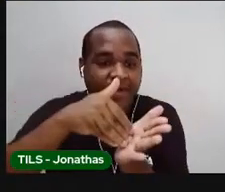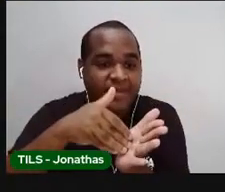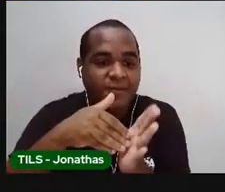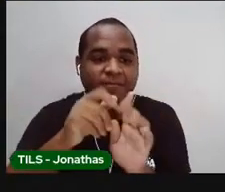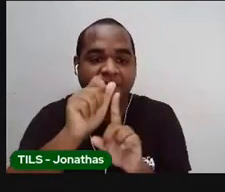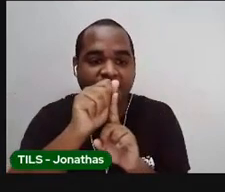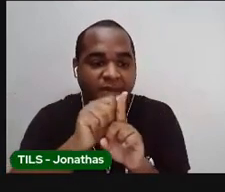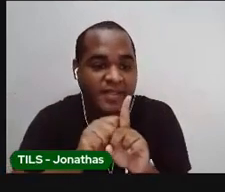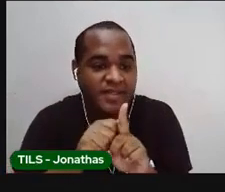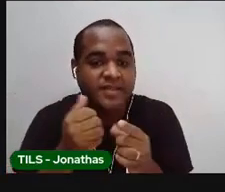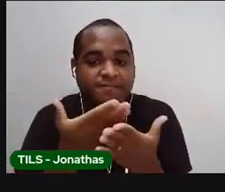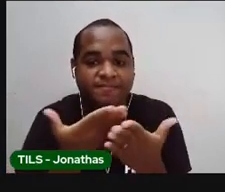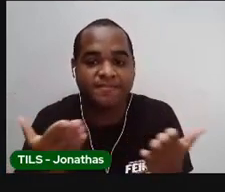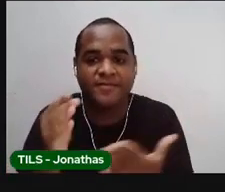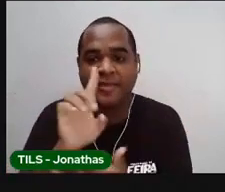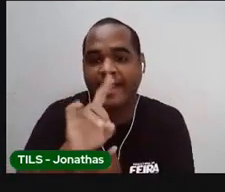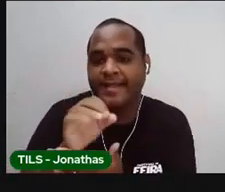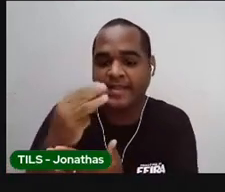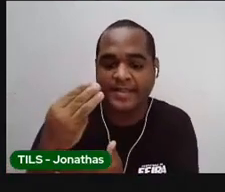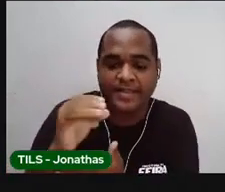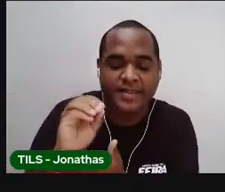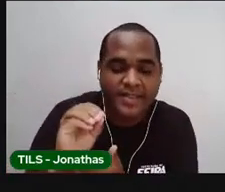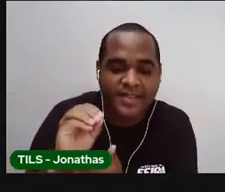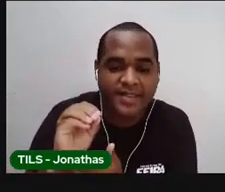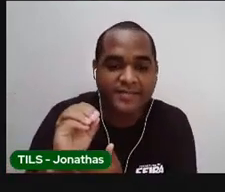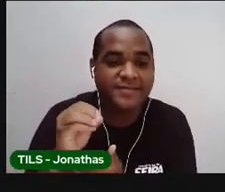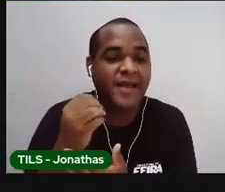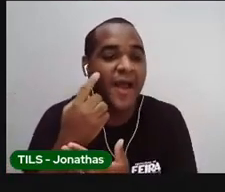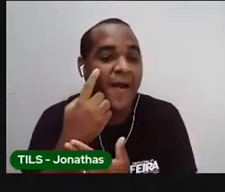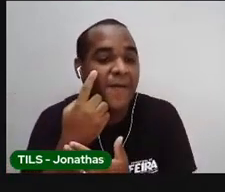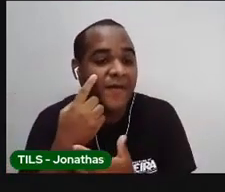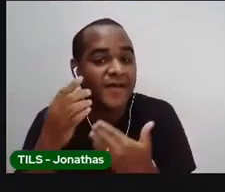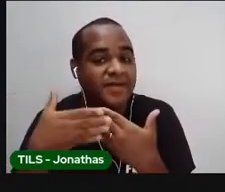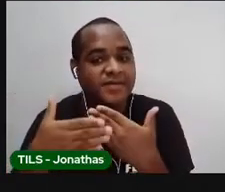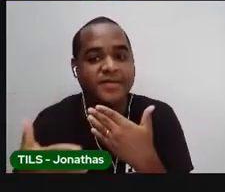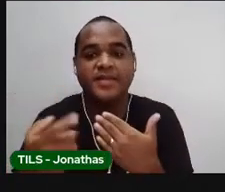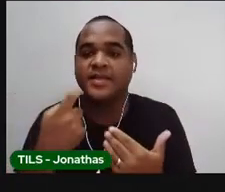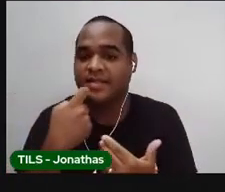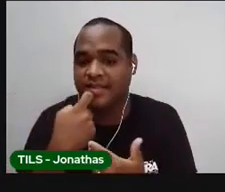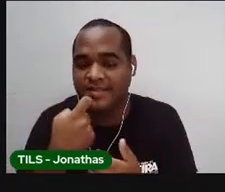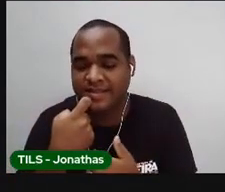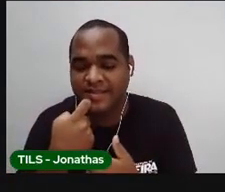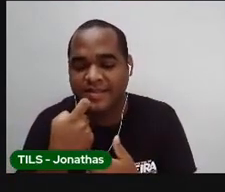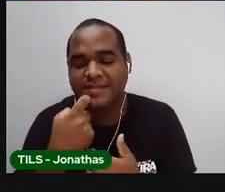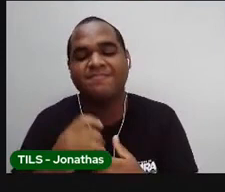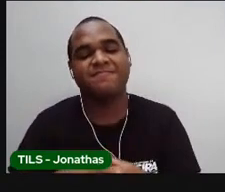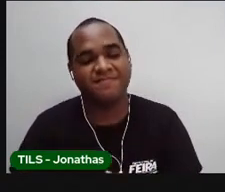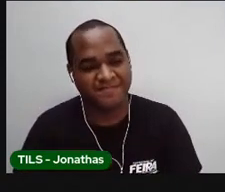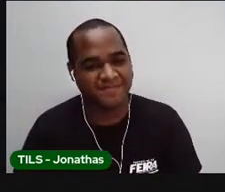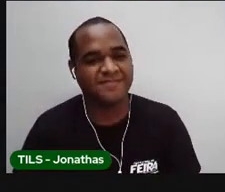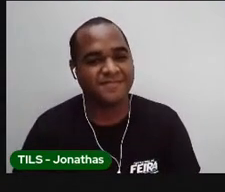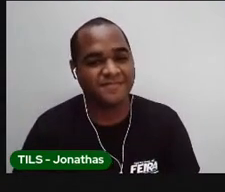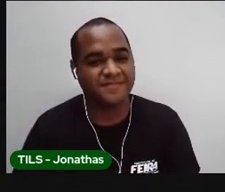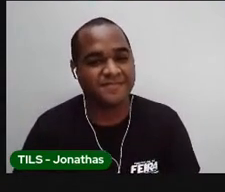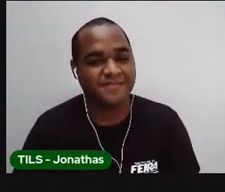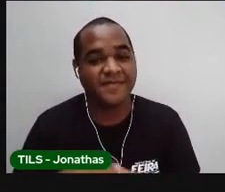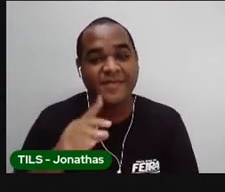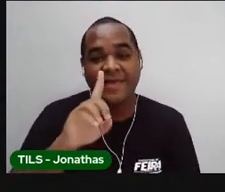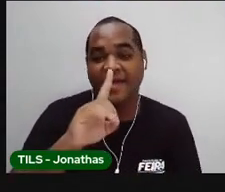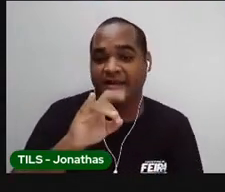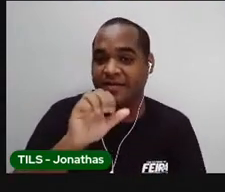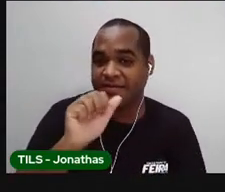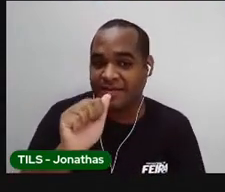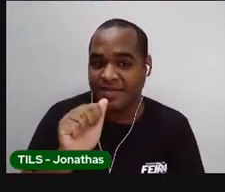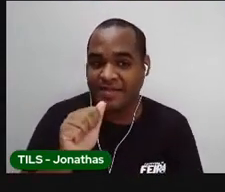mês, olha lá o dia 30, vai cair numa sexta-feira. O dia da